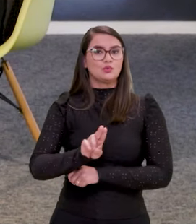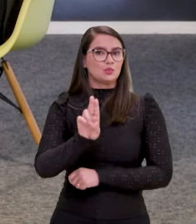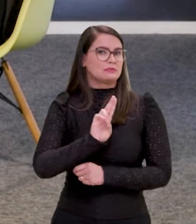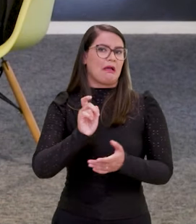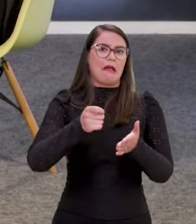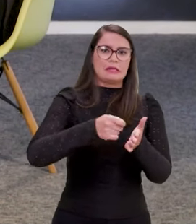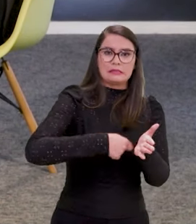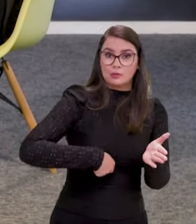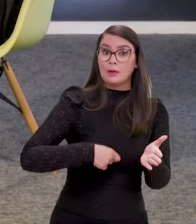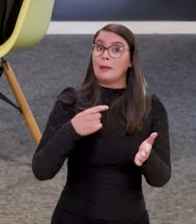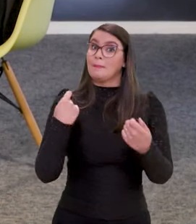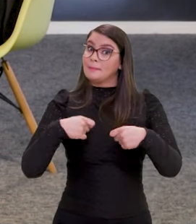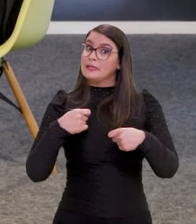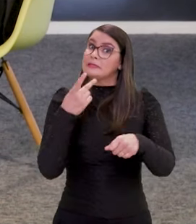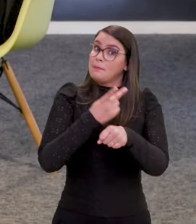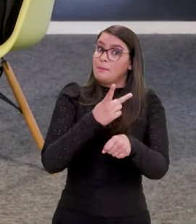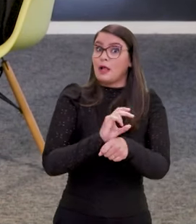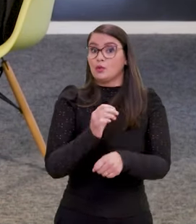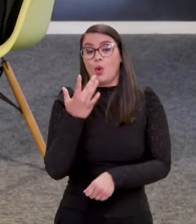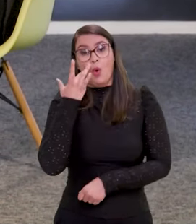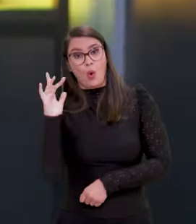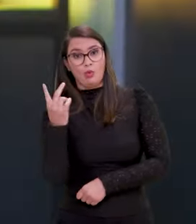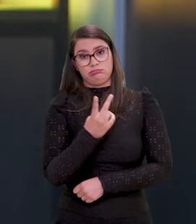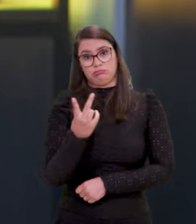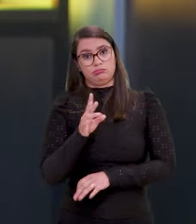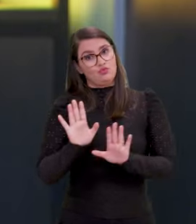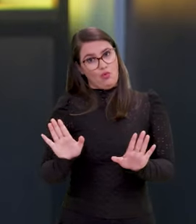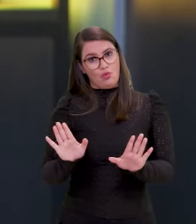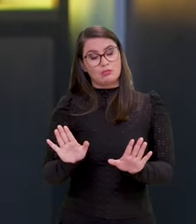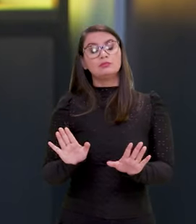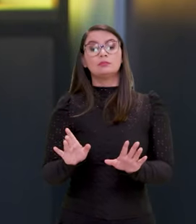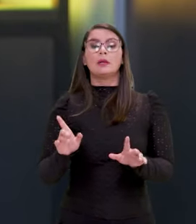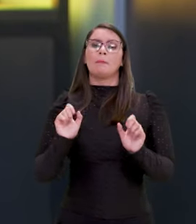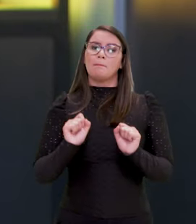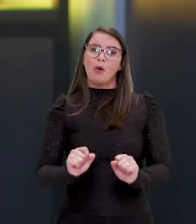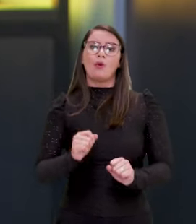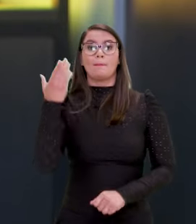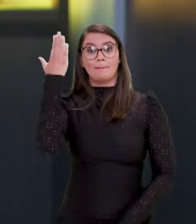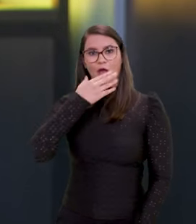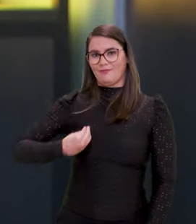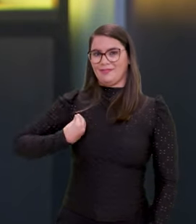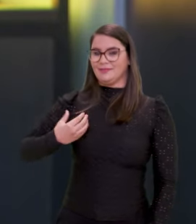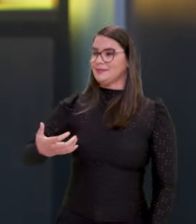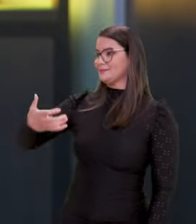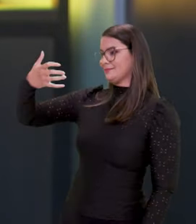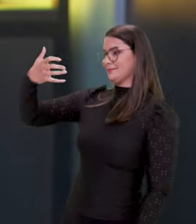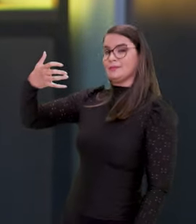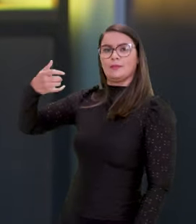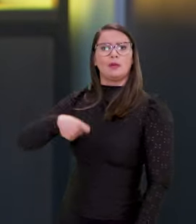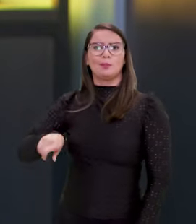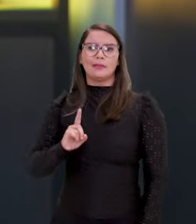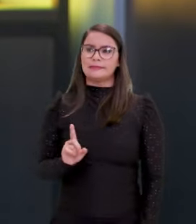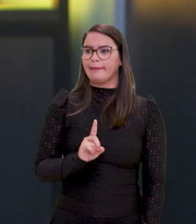como eu disse, seja da assinatura, tem que ser prato e ouro, tem que estar habilitado nesses dois patrões. Você pode fazer a questão de prova de vida, então você não precisa se